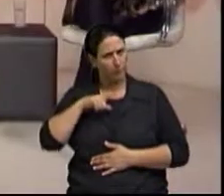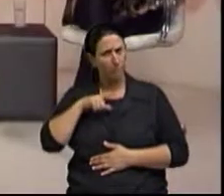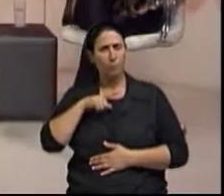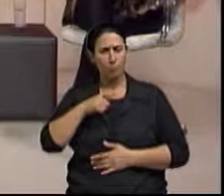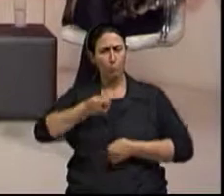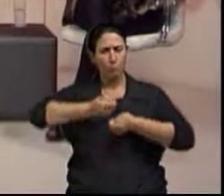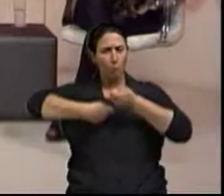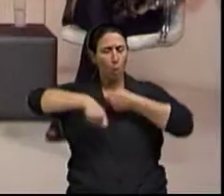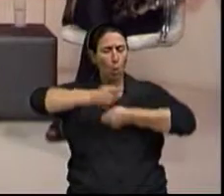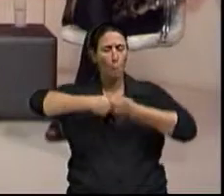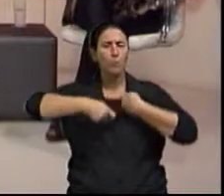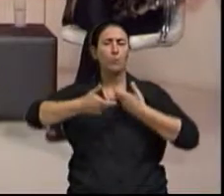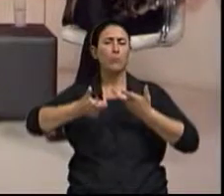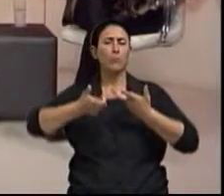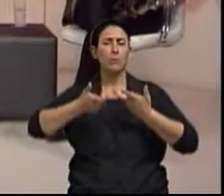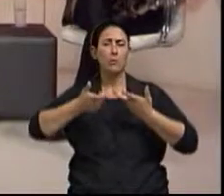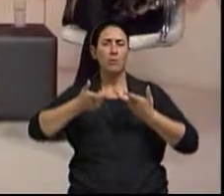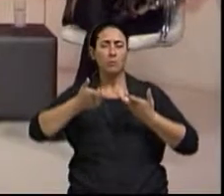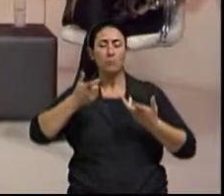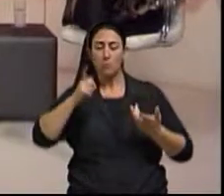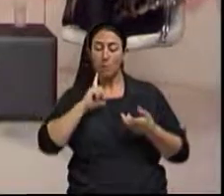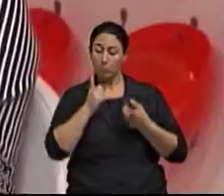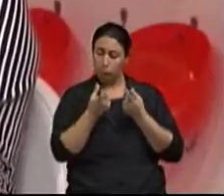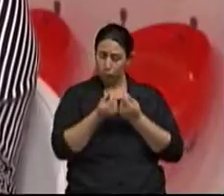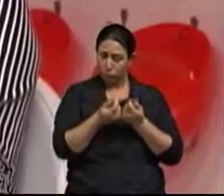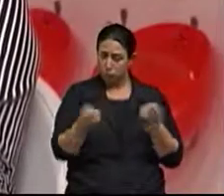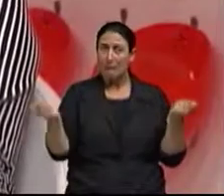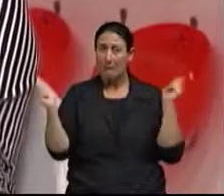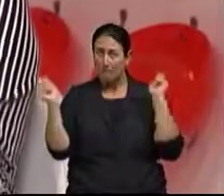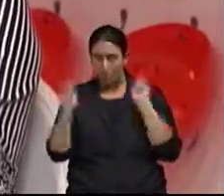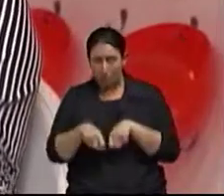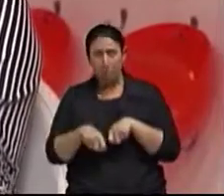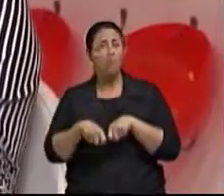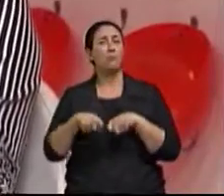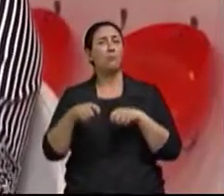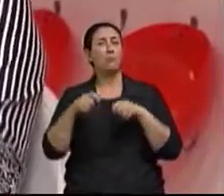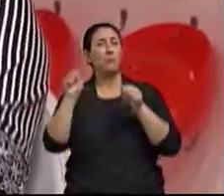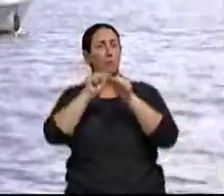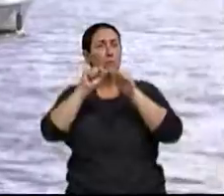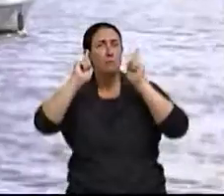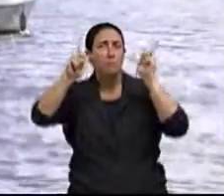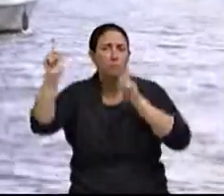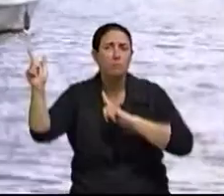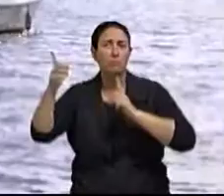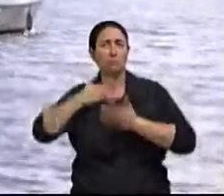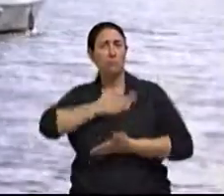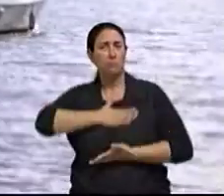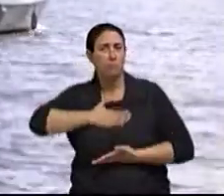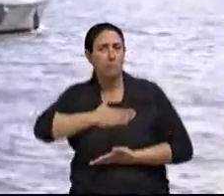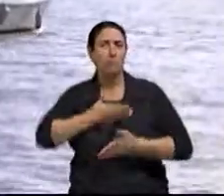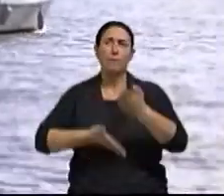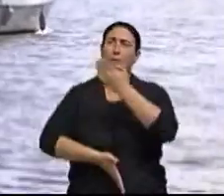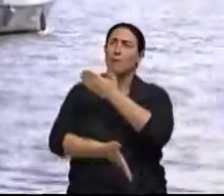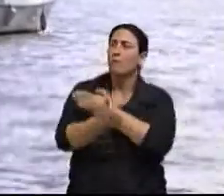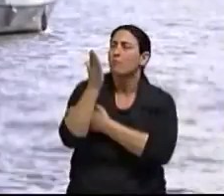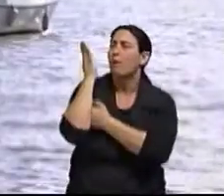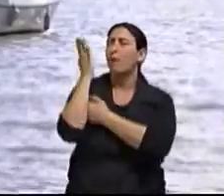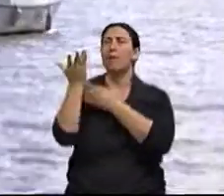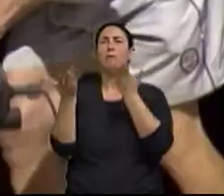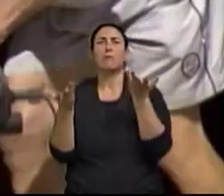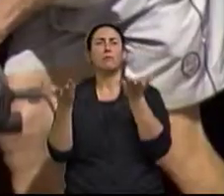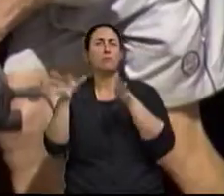ou respaldo para fazer todas essas coisas que o senhor falou, viajar, ter esses